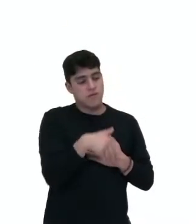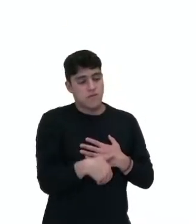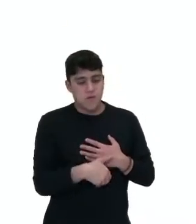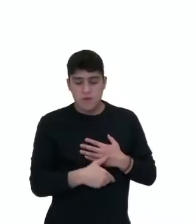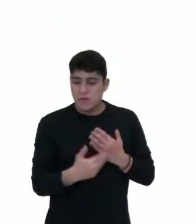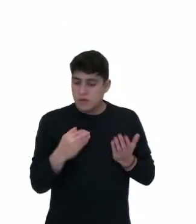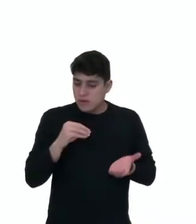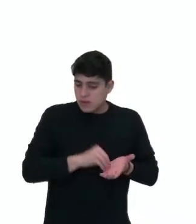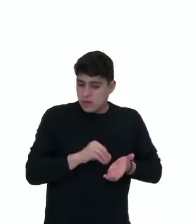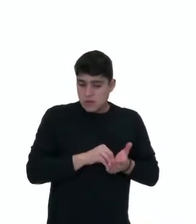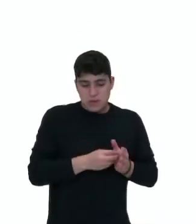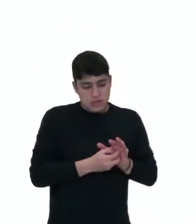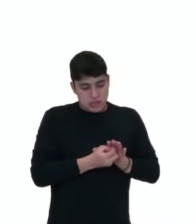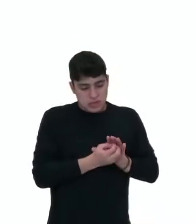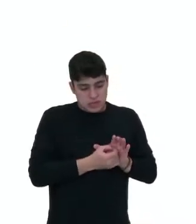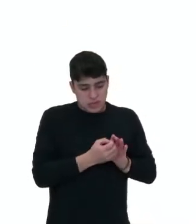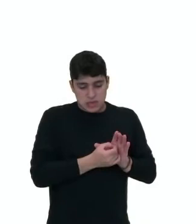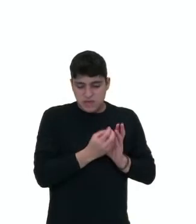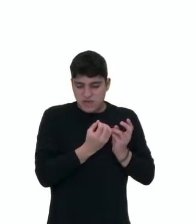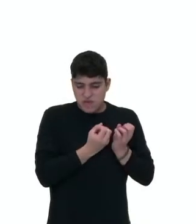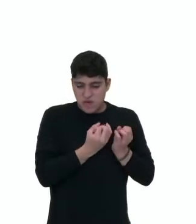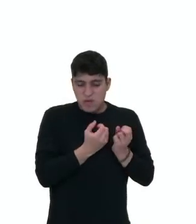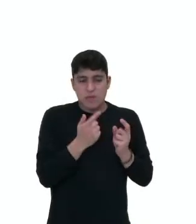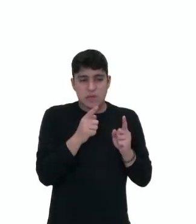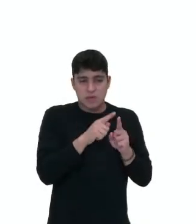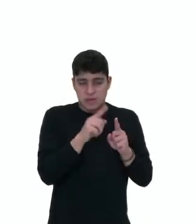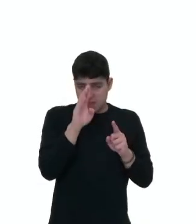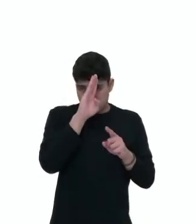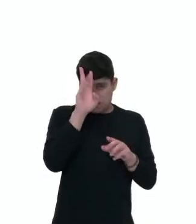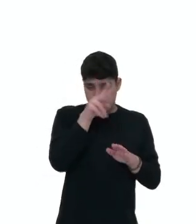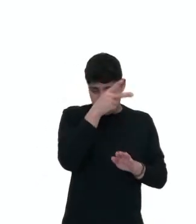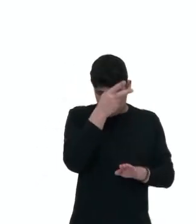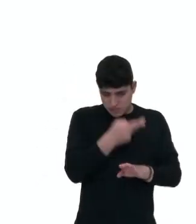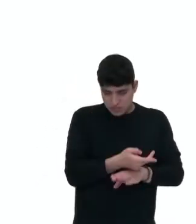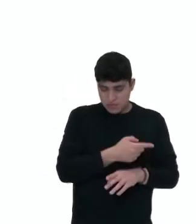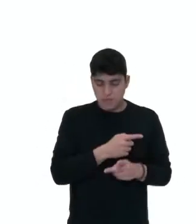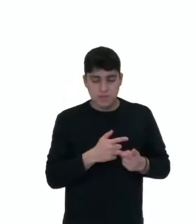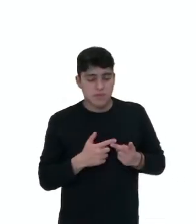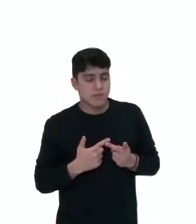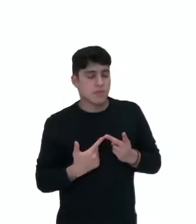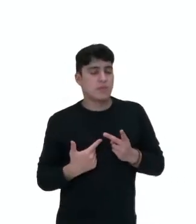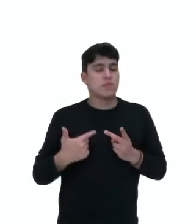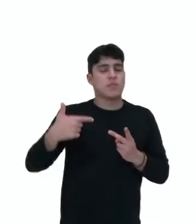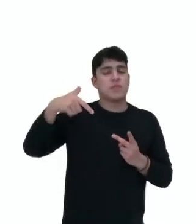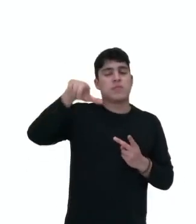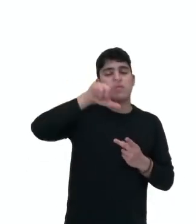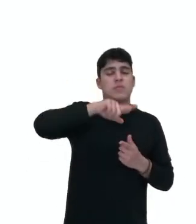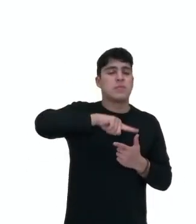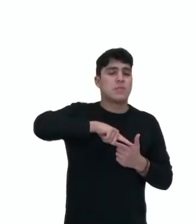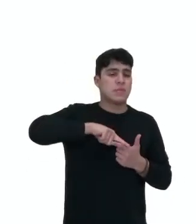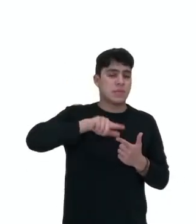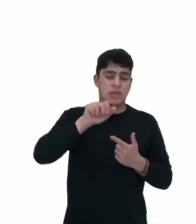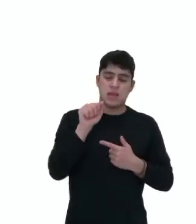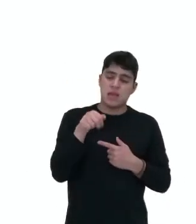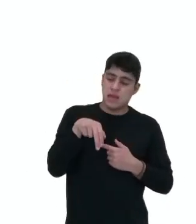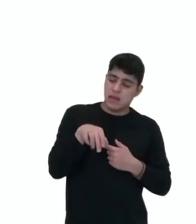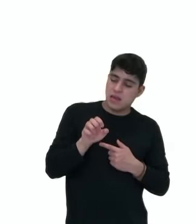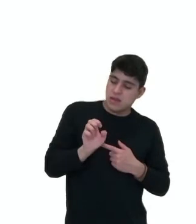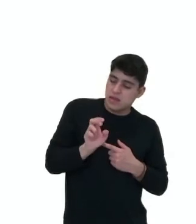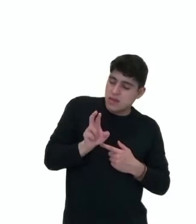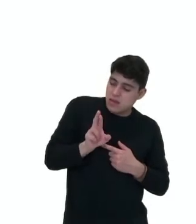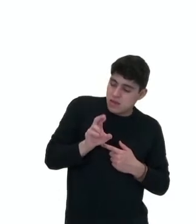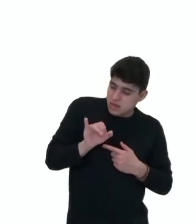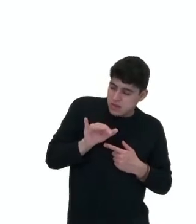formigamento e até desmaios. Temos uma outra situação, um outro problema, que é o aneurisma. Dê uma